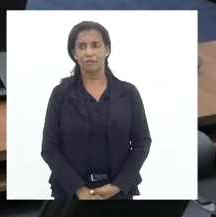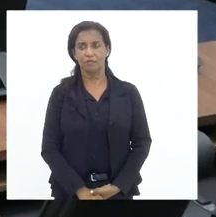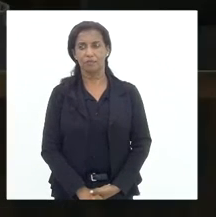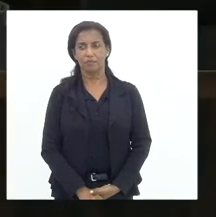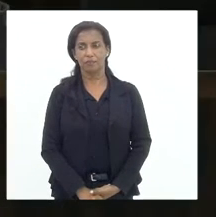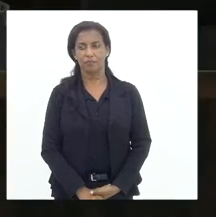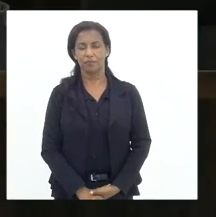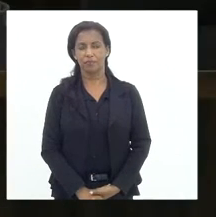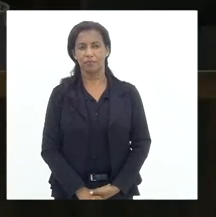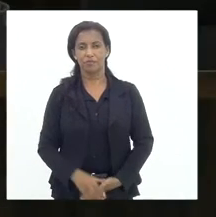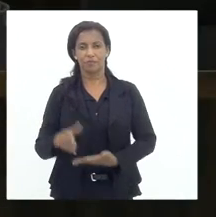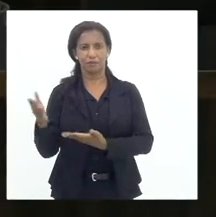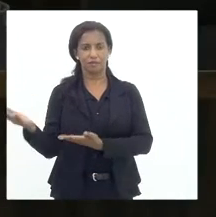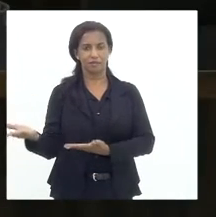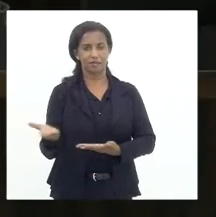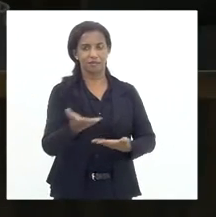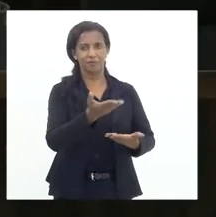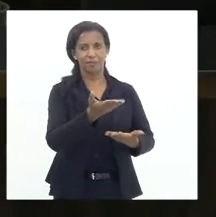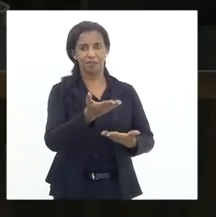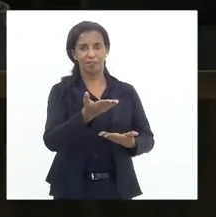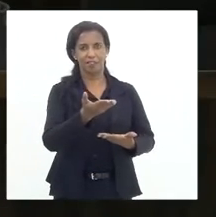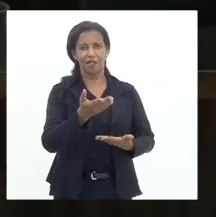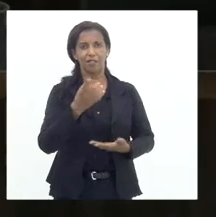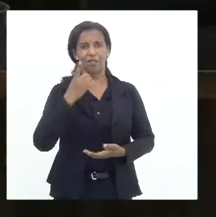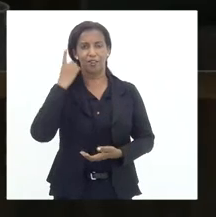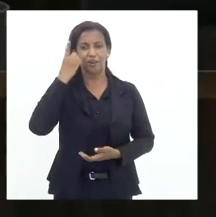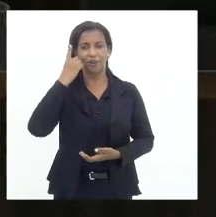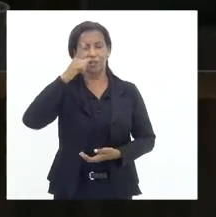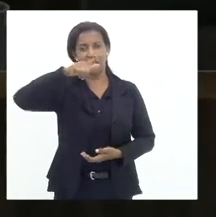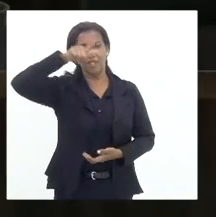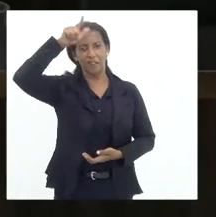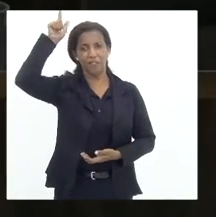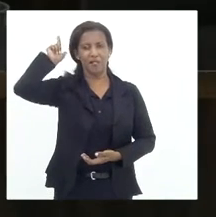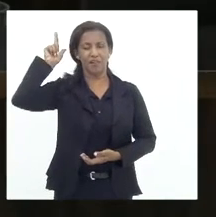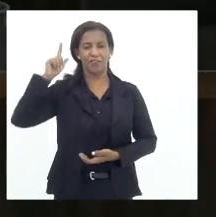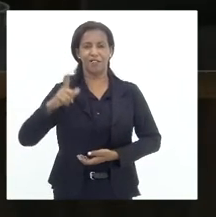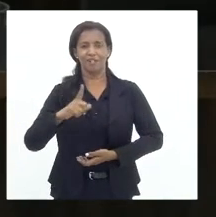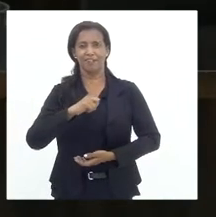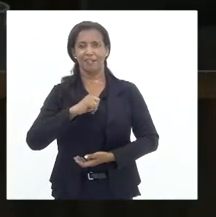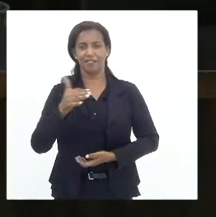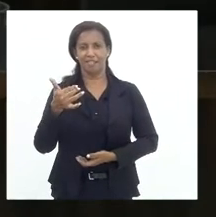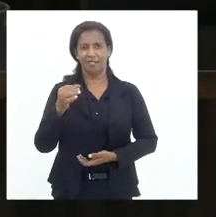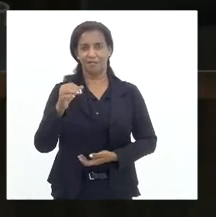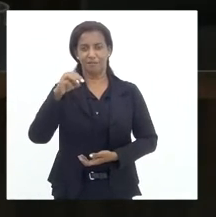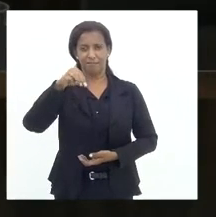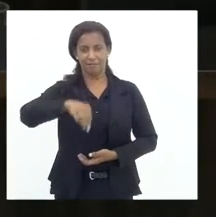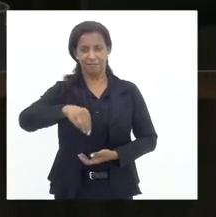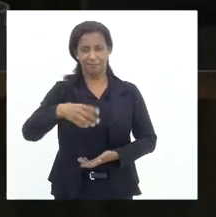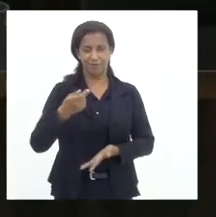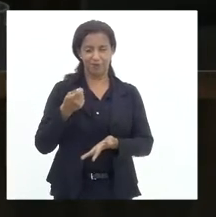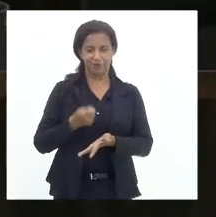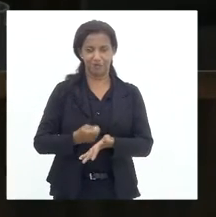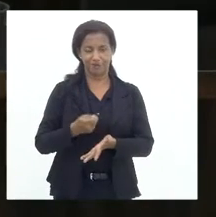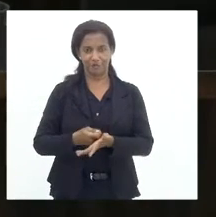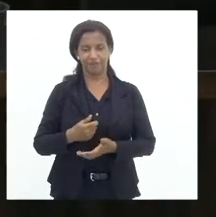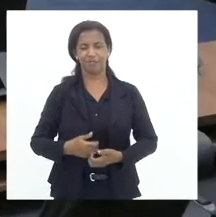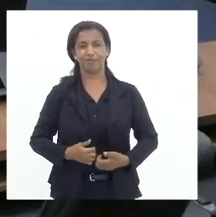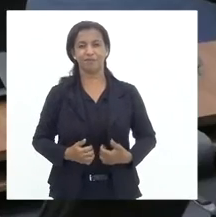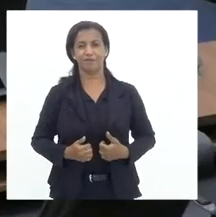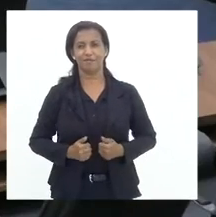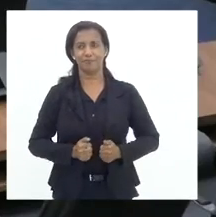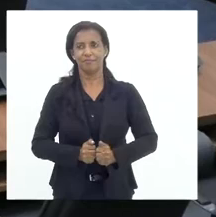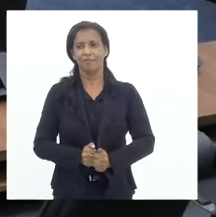O próximo orador inscrito é o nobre deputado Luiz Paulo. Vossa Excelência dispõe de dez minutos no tempo regimental.